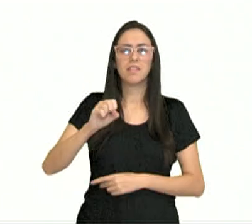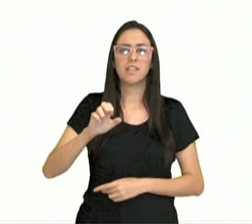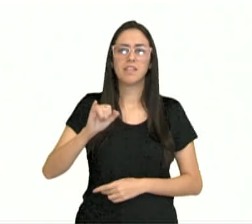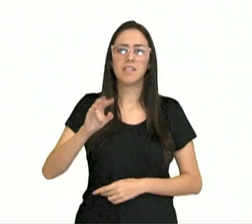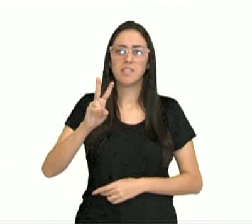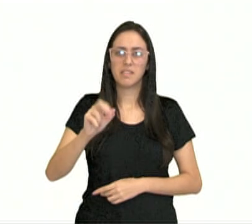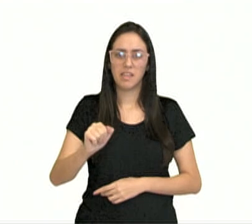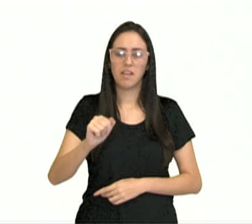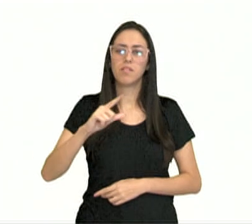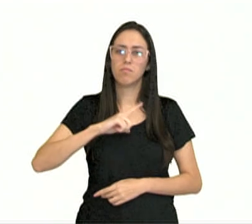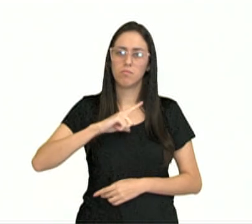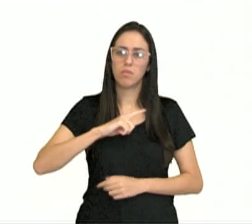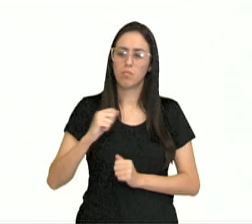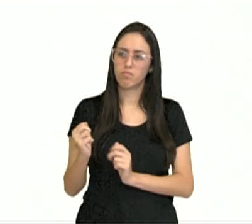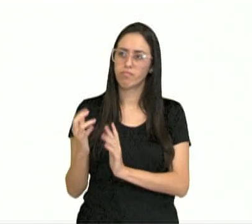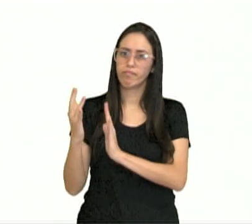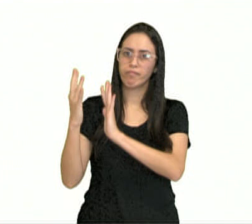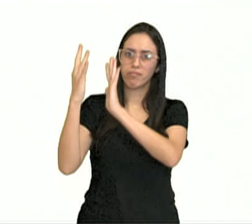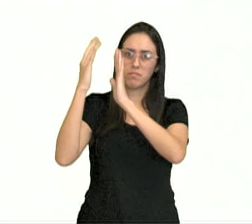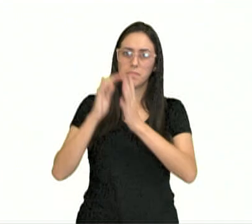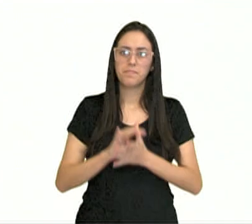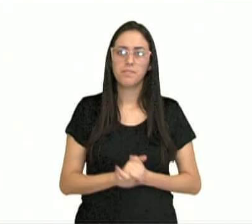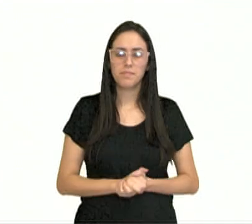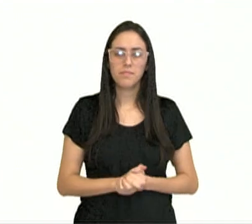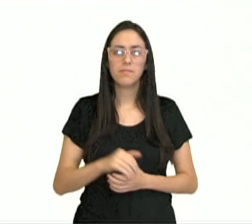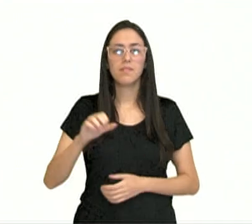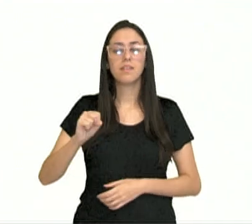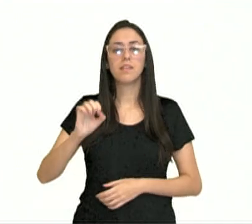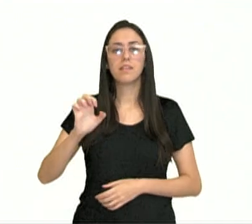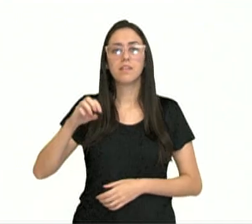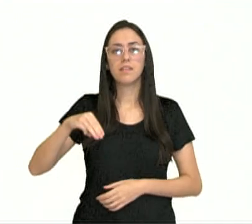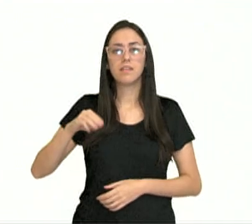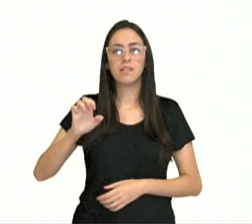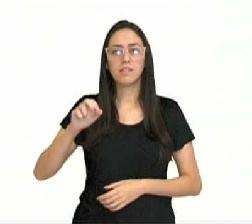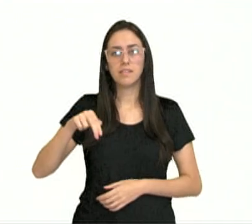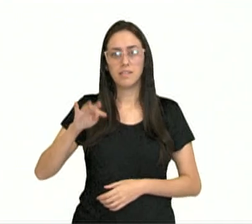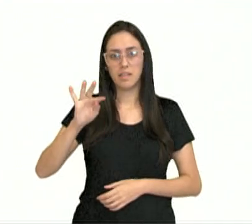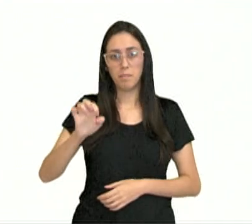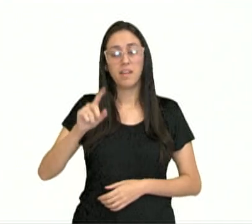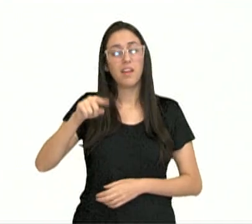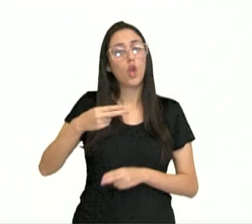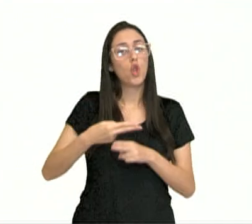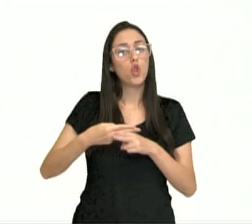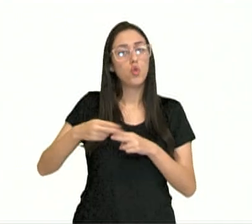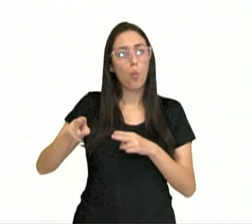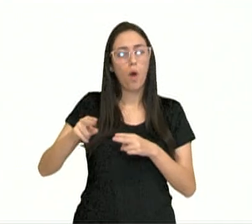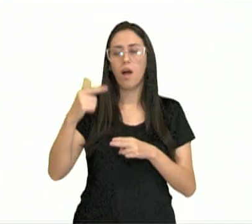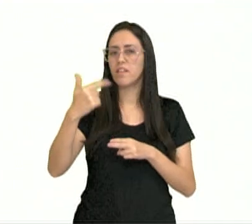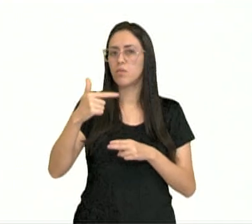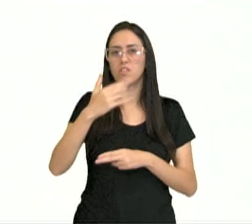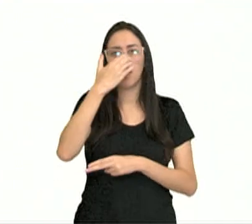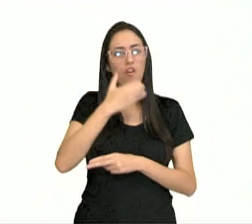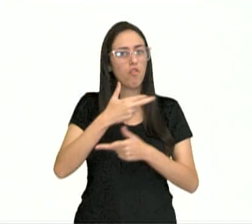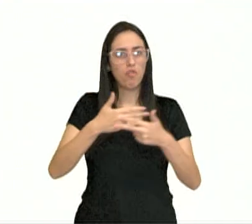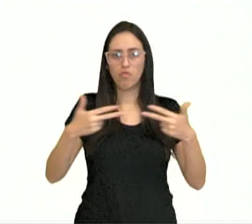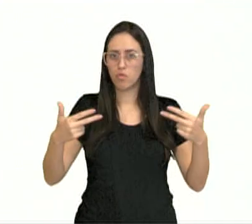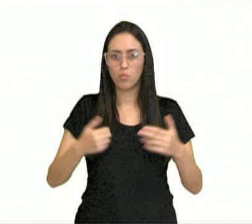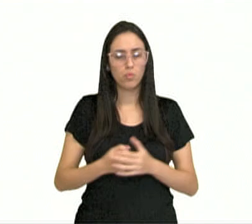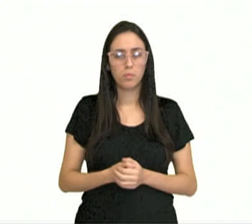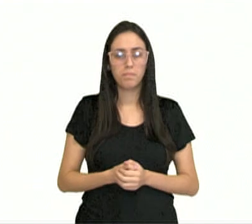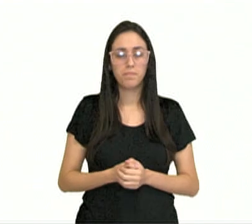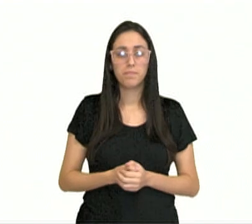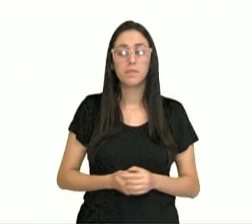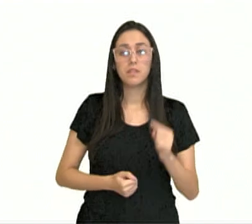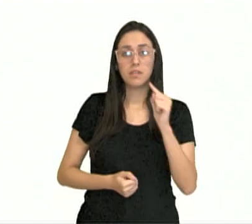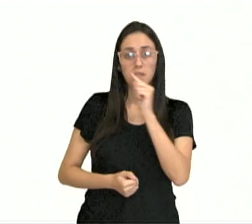glicose, através da fotossíntese. As sementes, portanto, são nuas, não têm produção de frutos. As gimnospermas